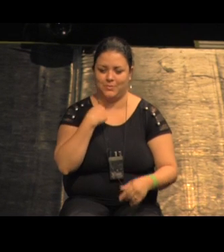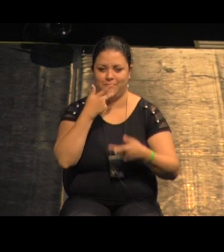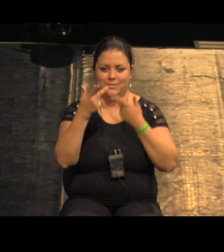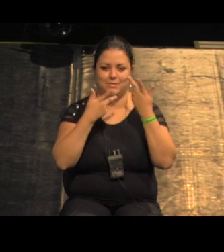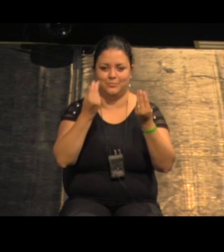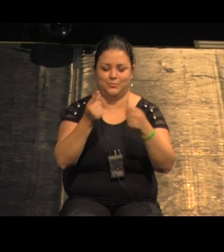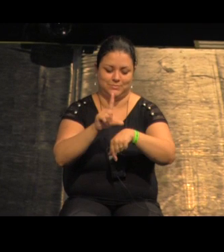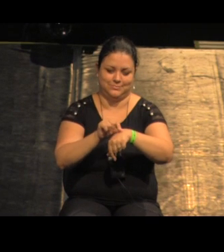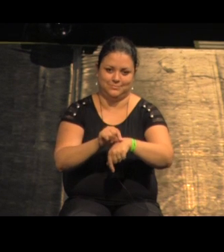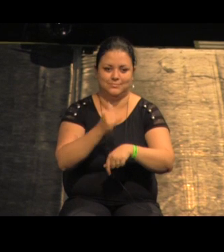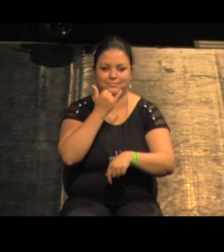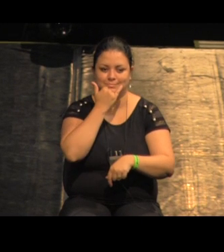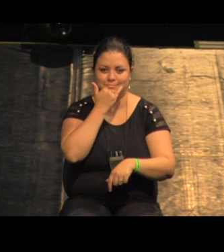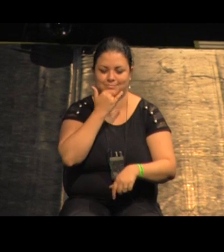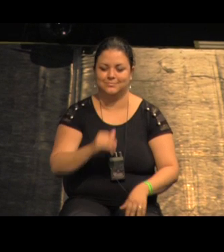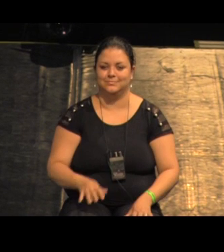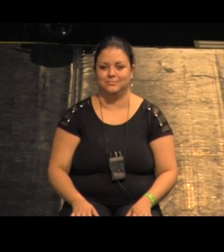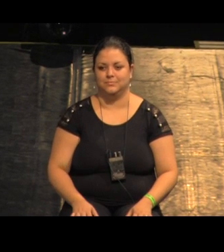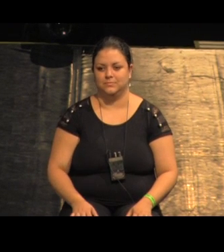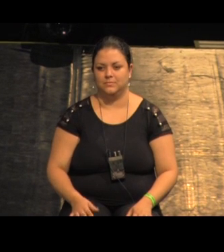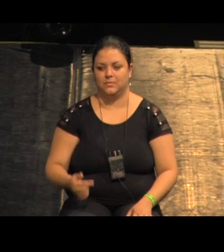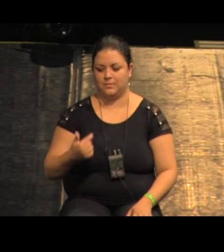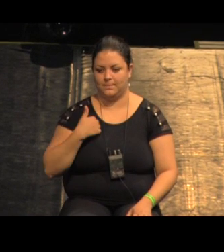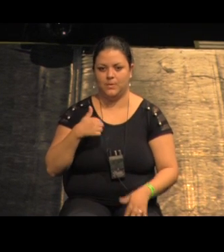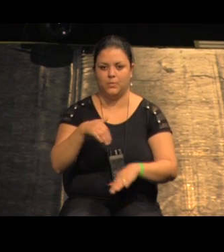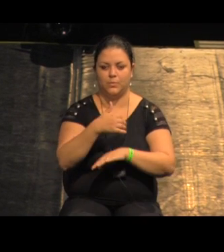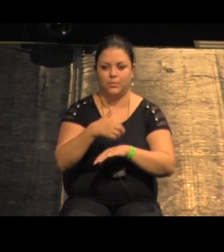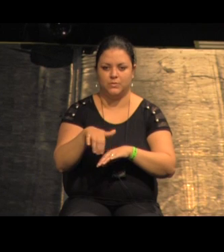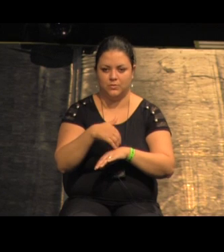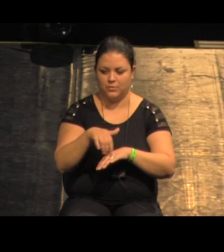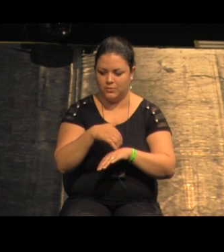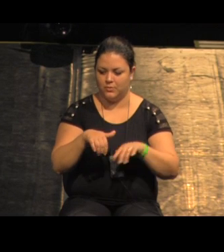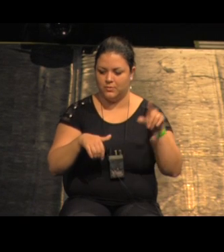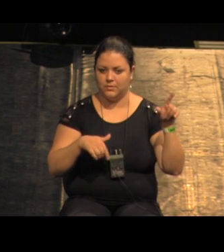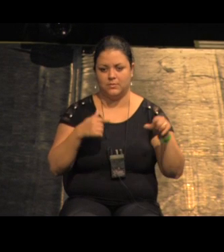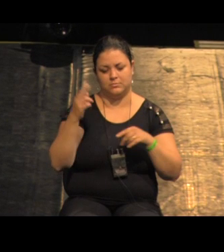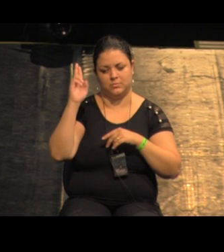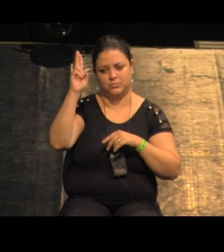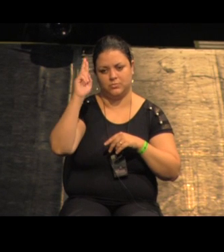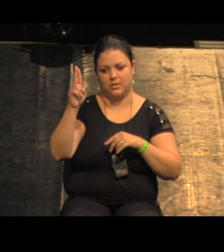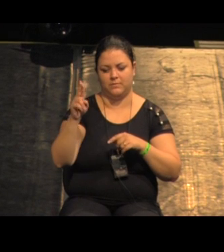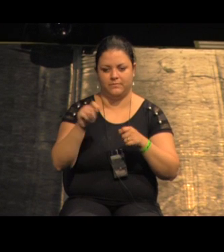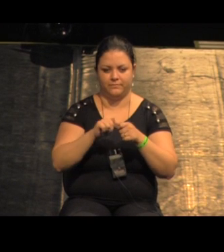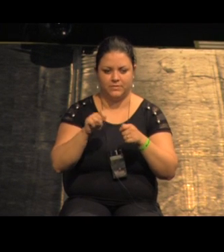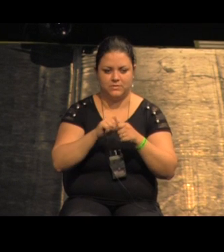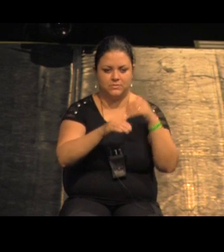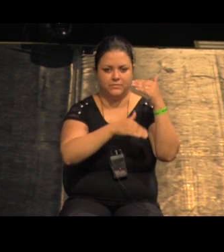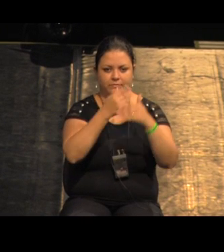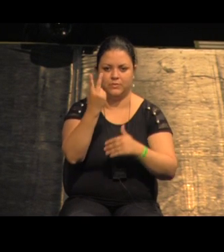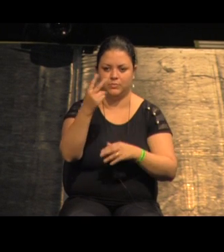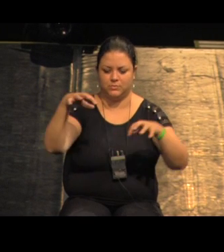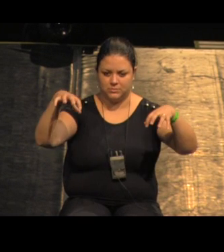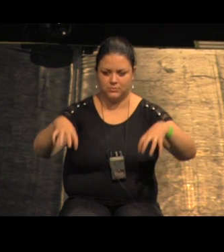falei muito acabou meu tempo então o meu escritório foi o nosso escritório foi responsável por desenvolver dois setores que é